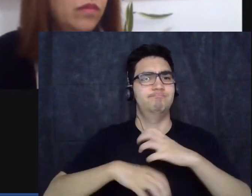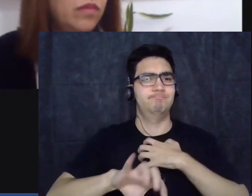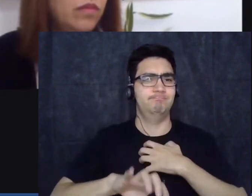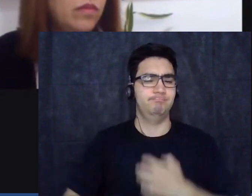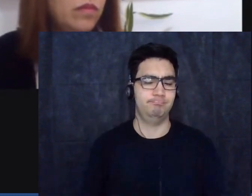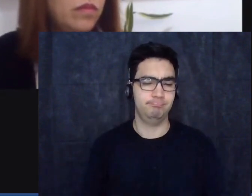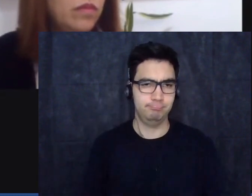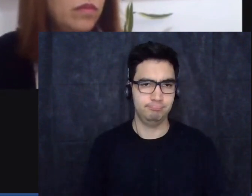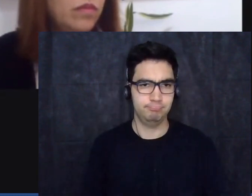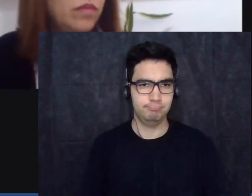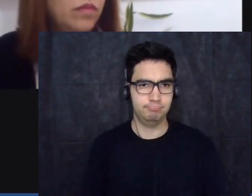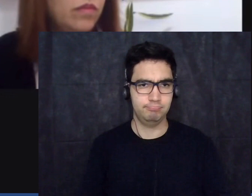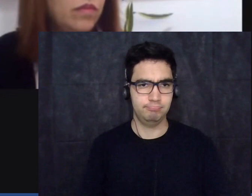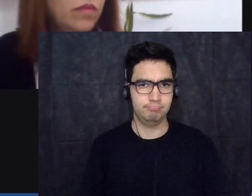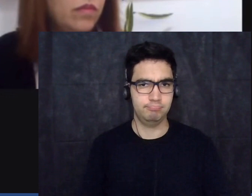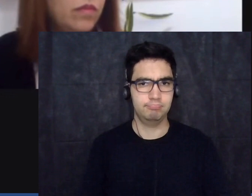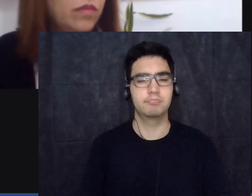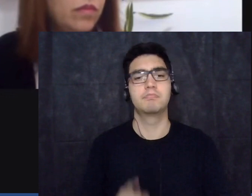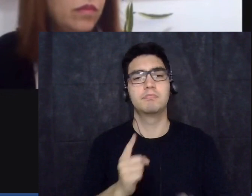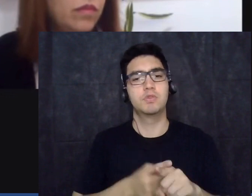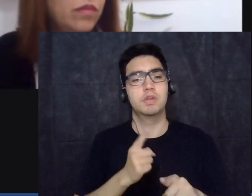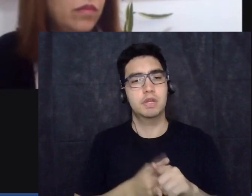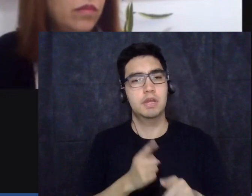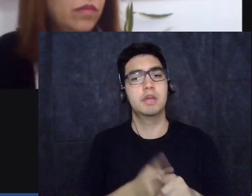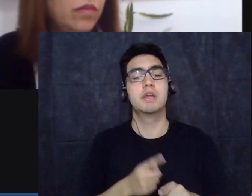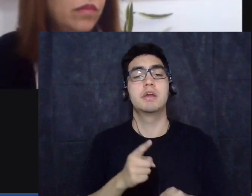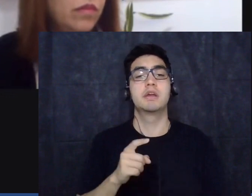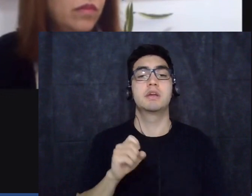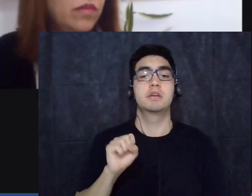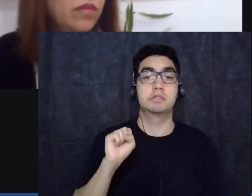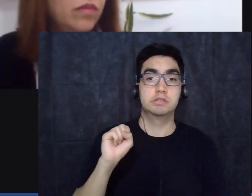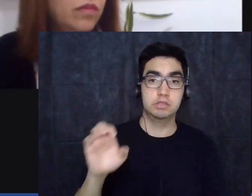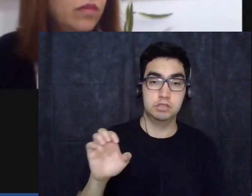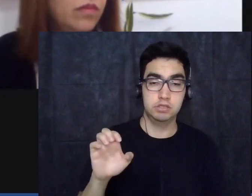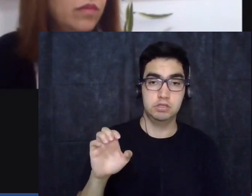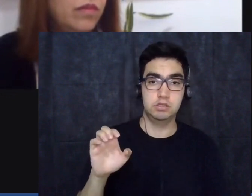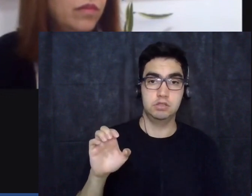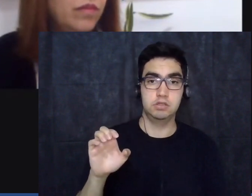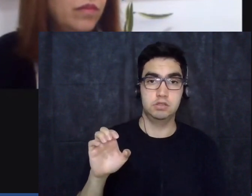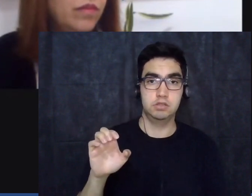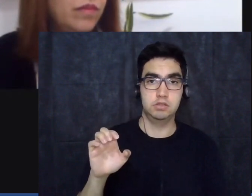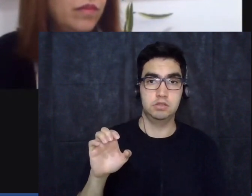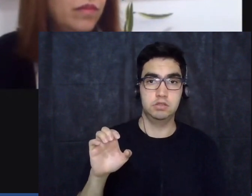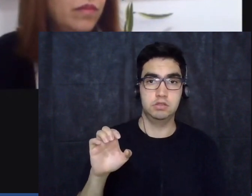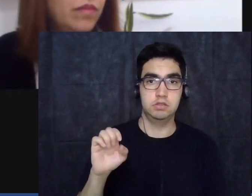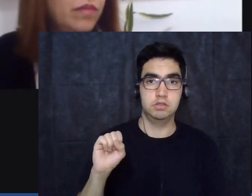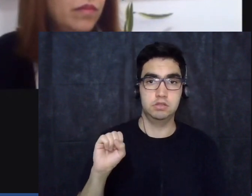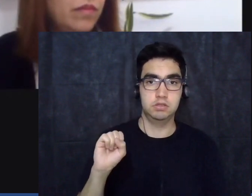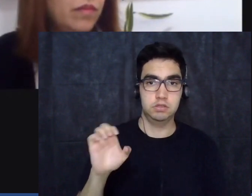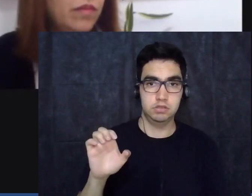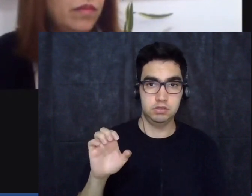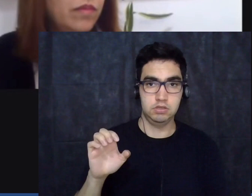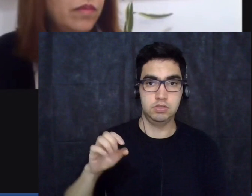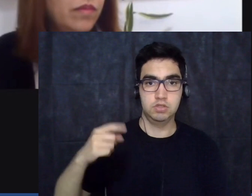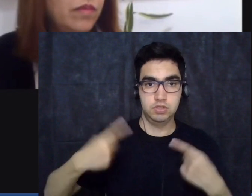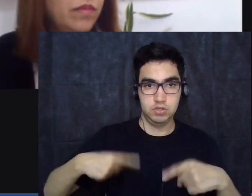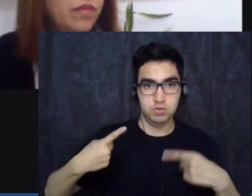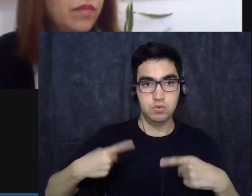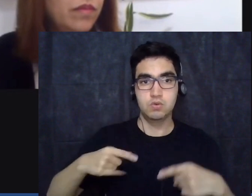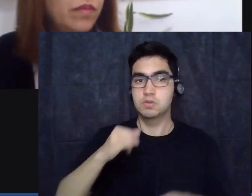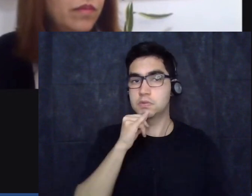que quando nós encontramos um discurso de virilidade